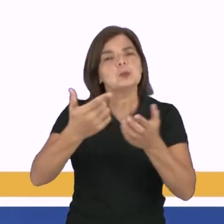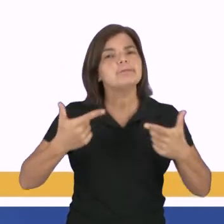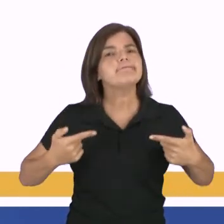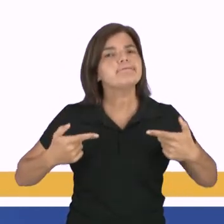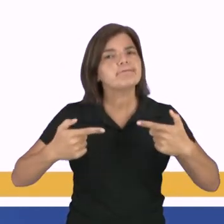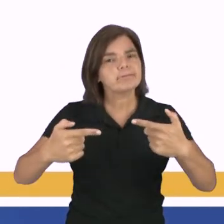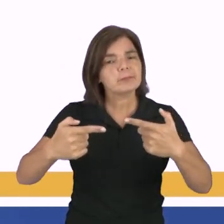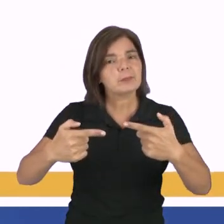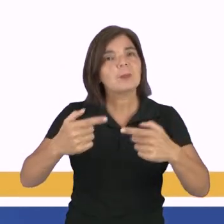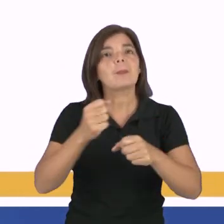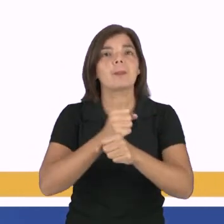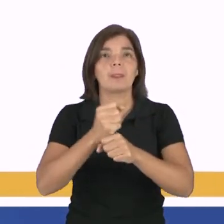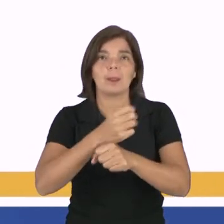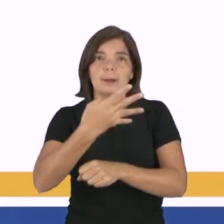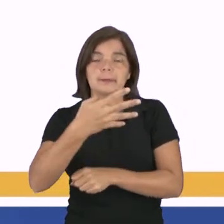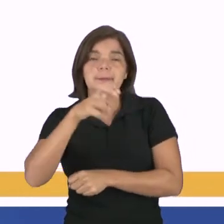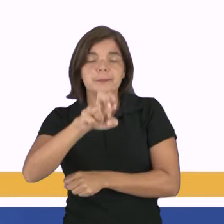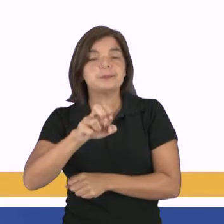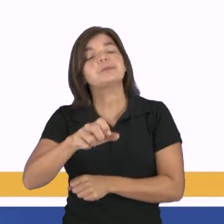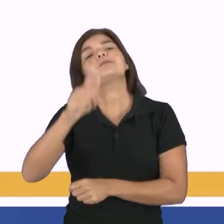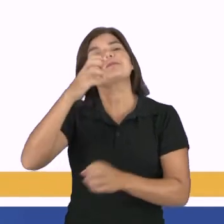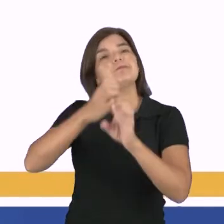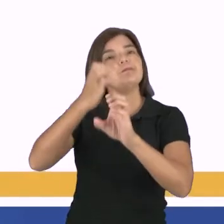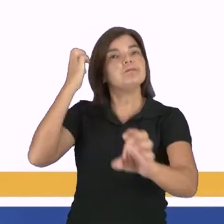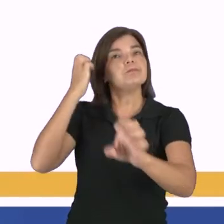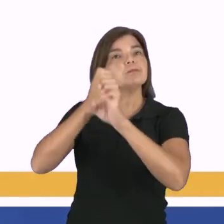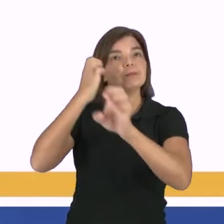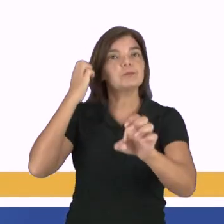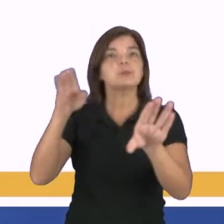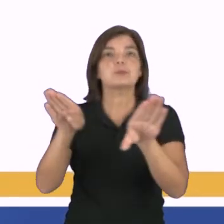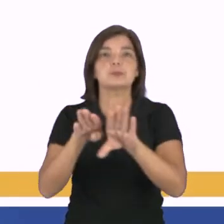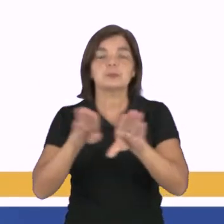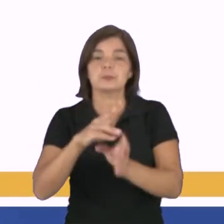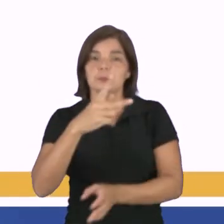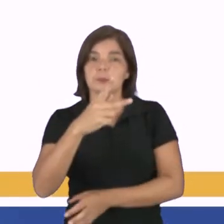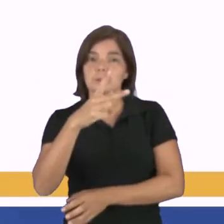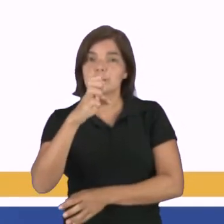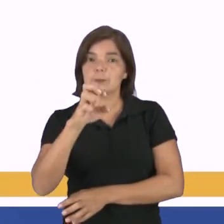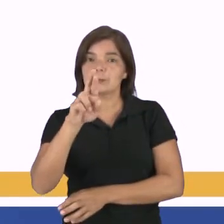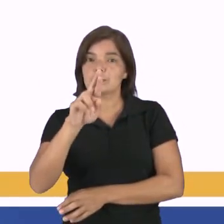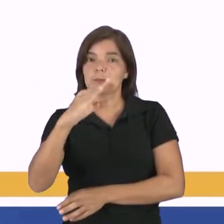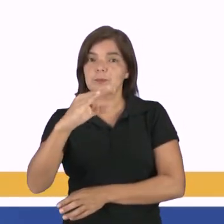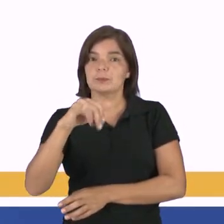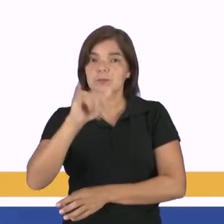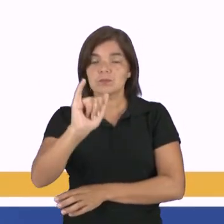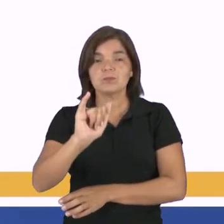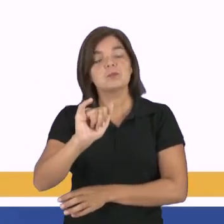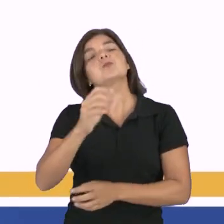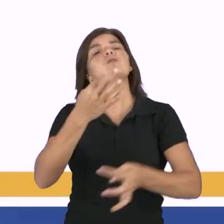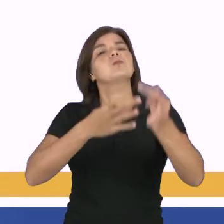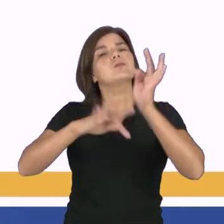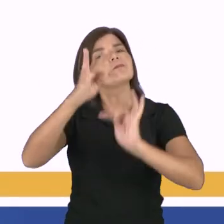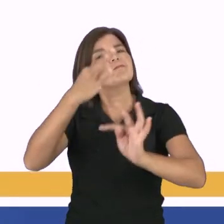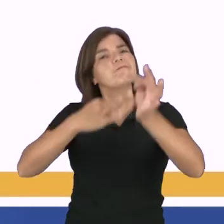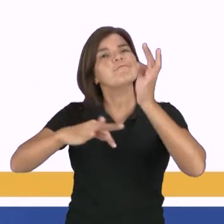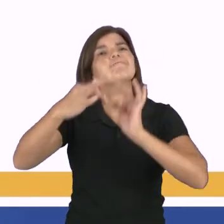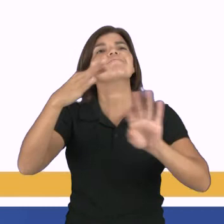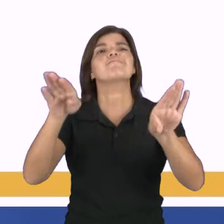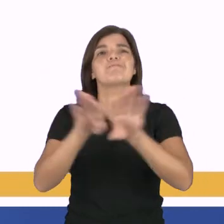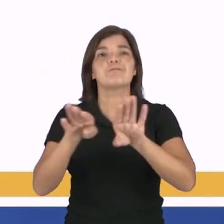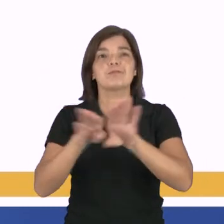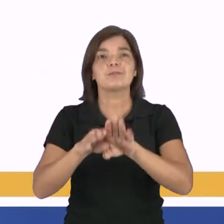1945, o engenheiro americano Percy Spencer trabalhava com a tecnologia de radares, mas